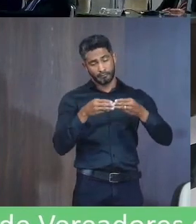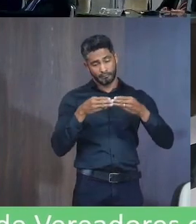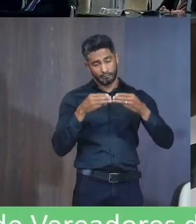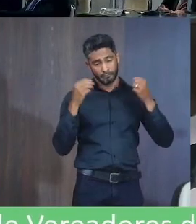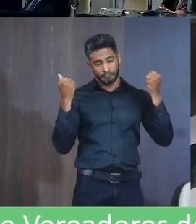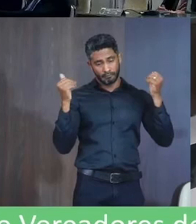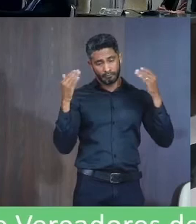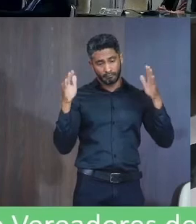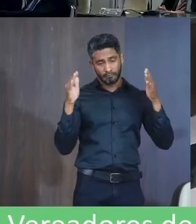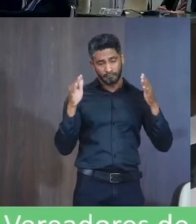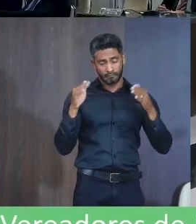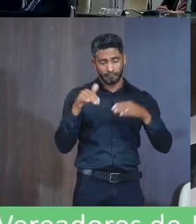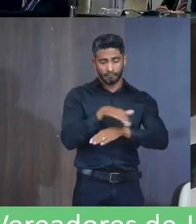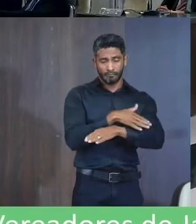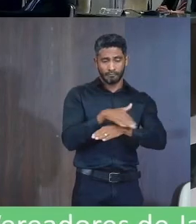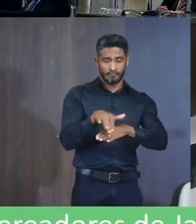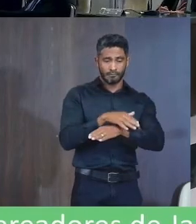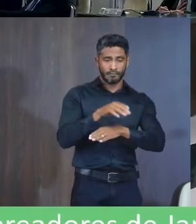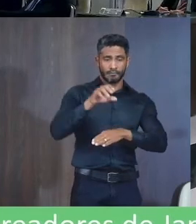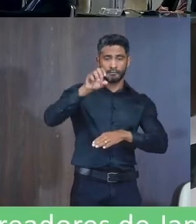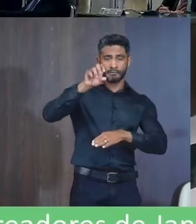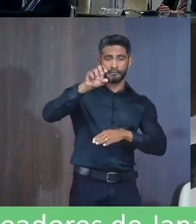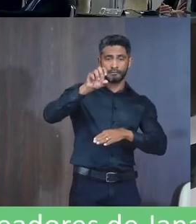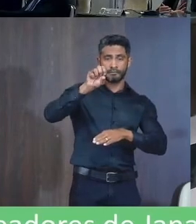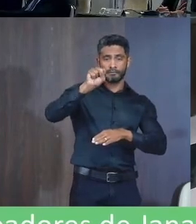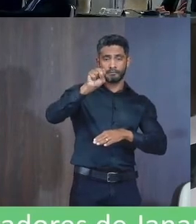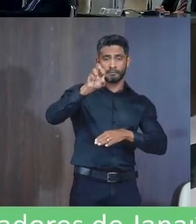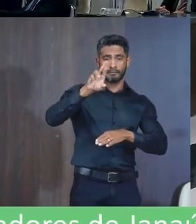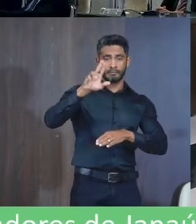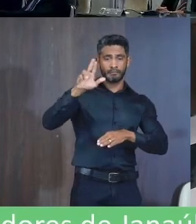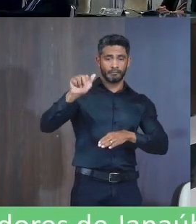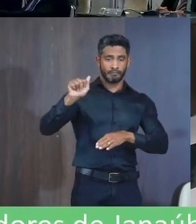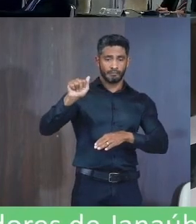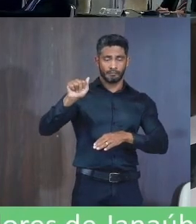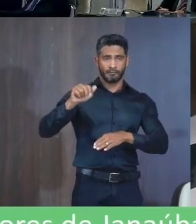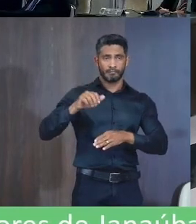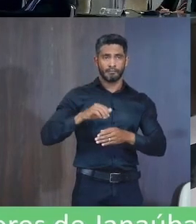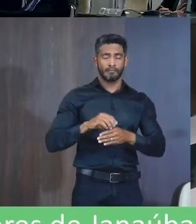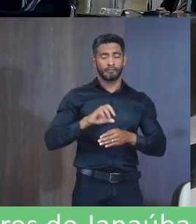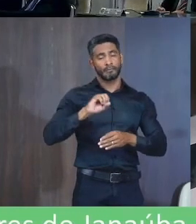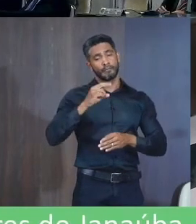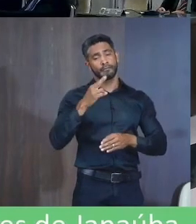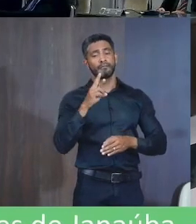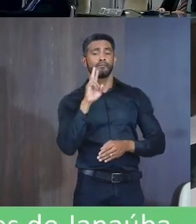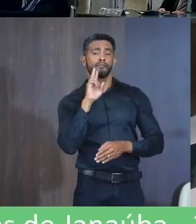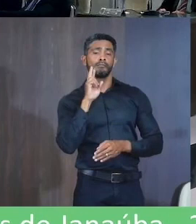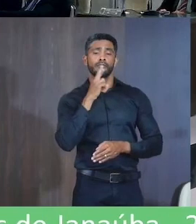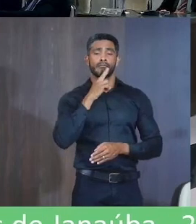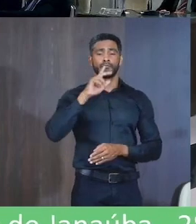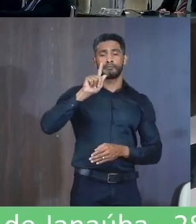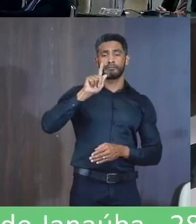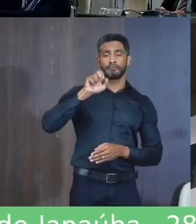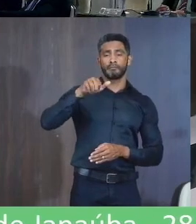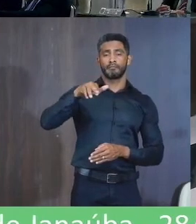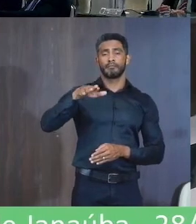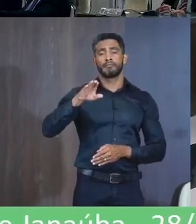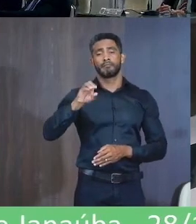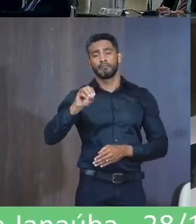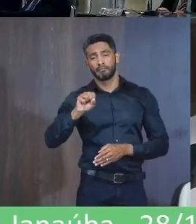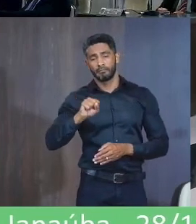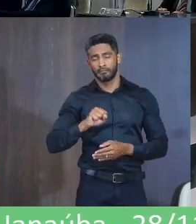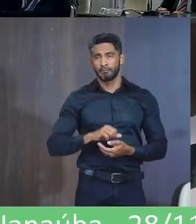315 Do Na rua Serra Geral Em Nova Porteirinha Ou no restaurante Gêmeos Próximo Aipamig